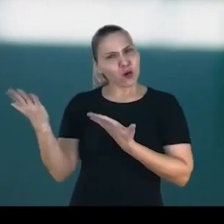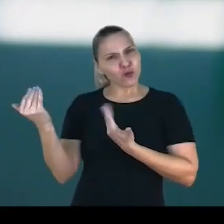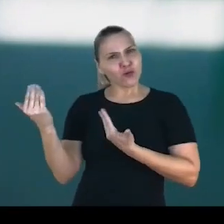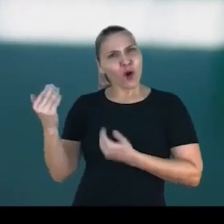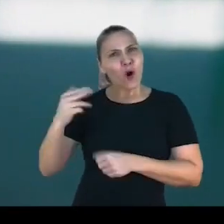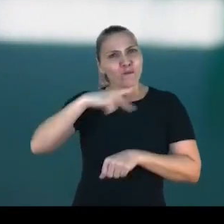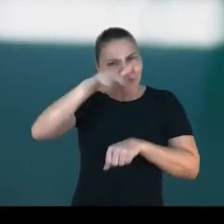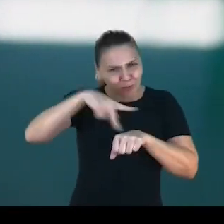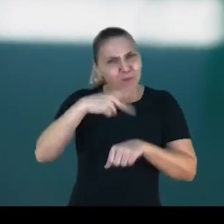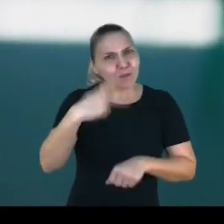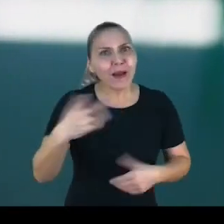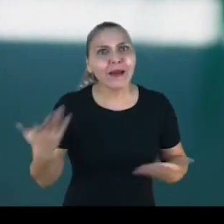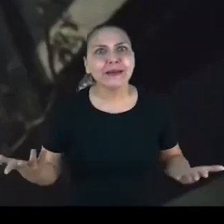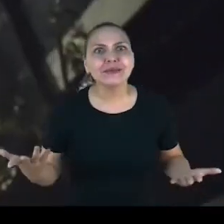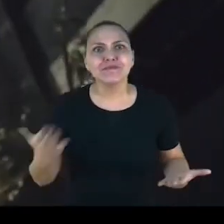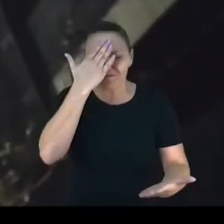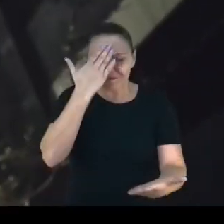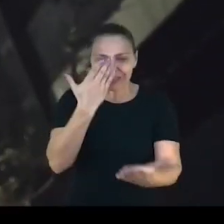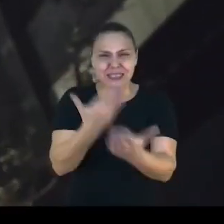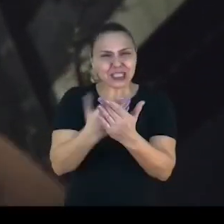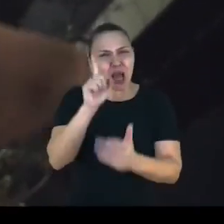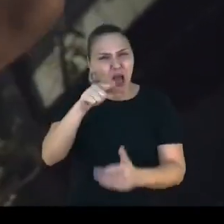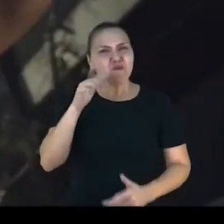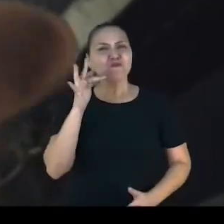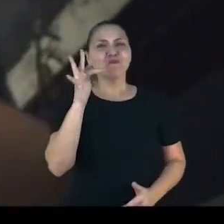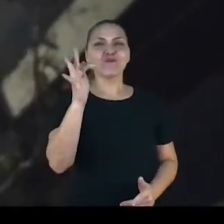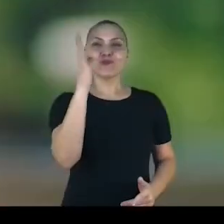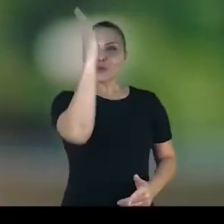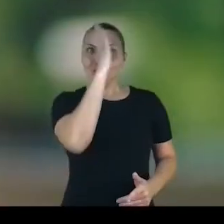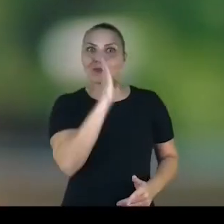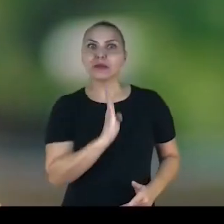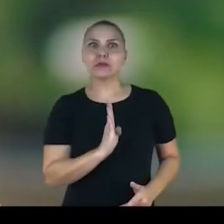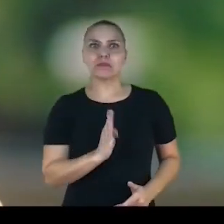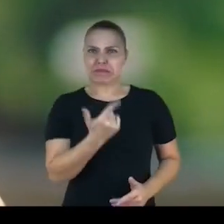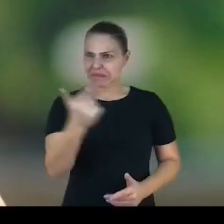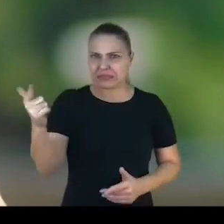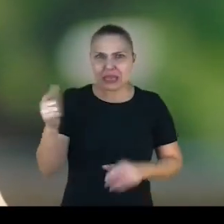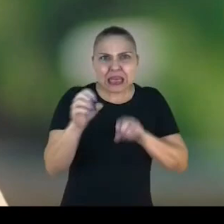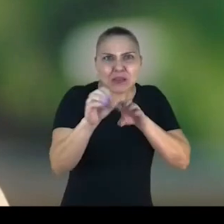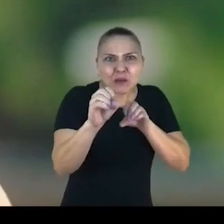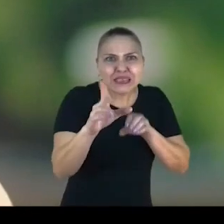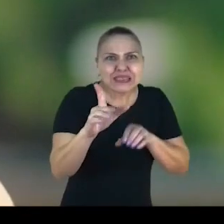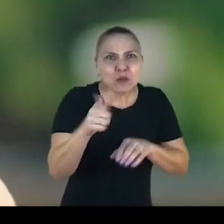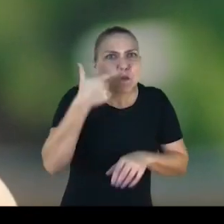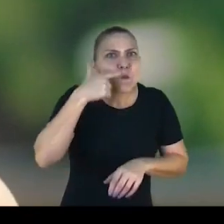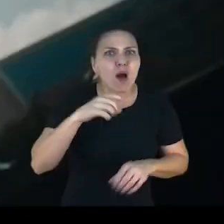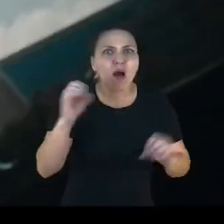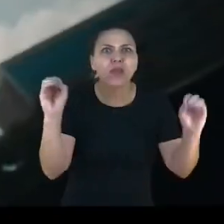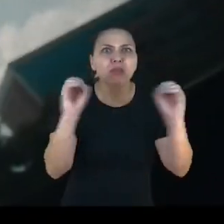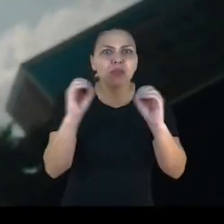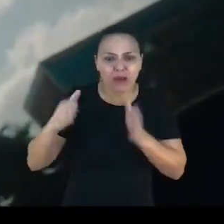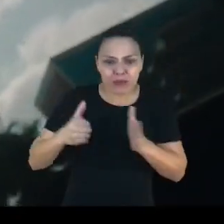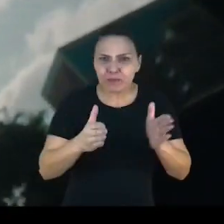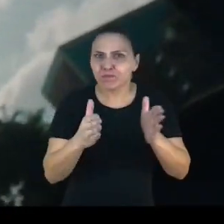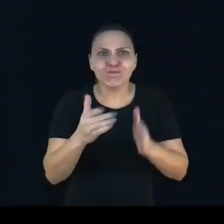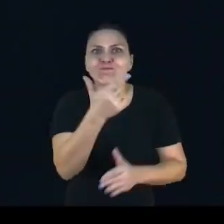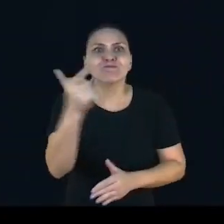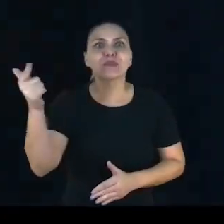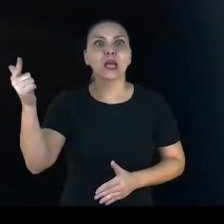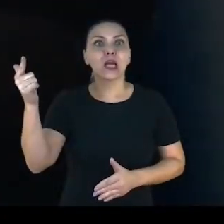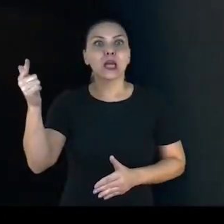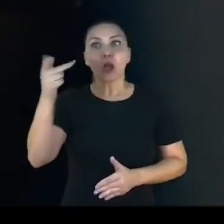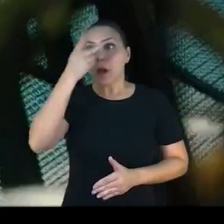A gente acredita que eles são o futuro do nosso Brasil. Sem educação, a gente não consegue chegar a lugar nenhum. Todo mundo